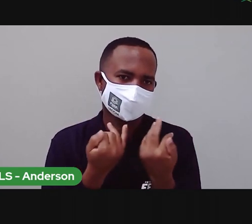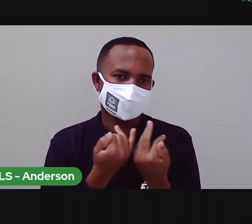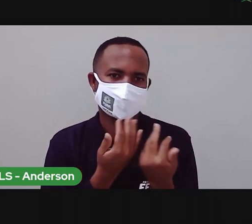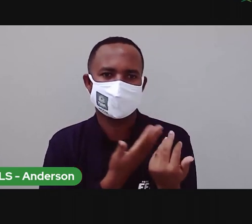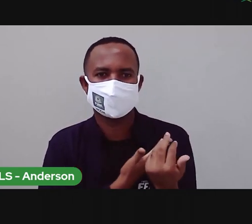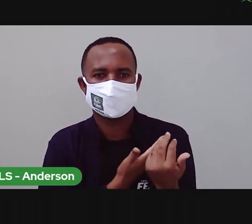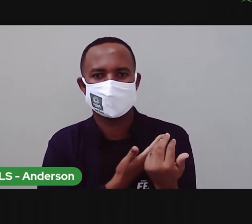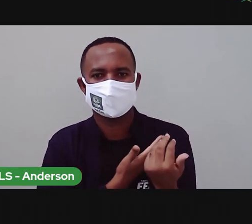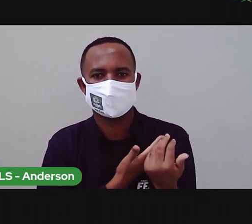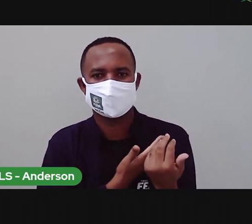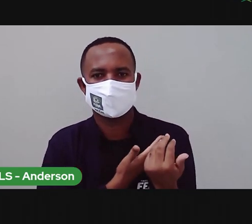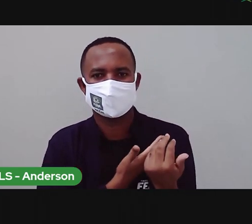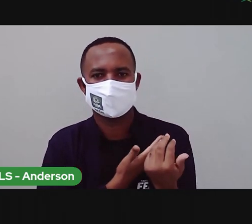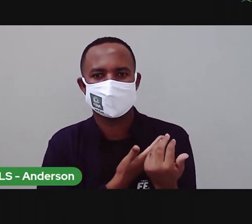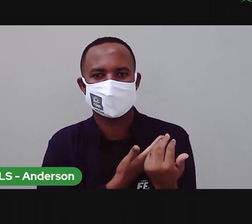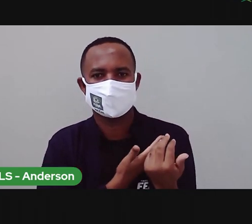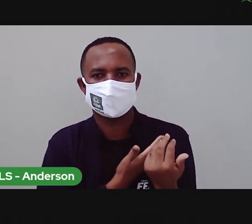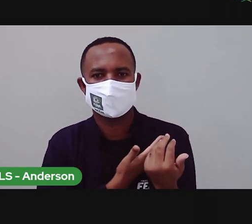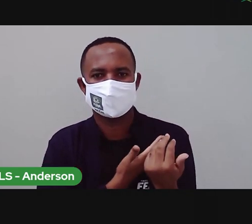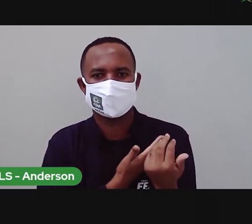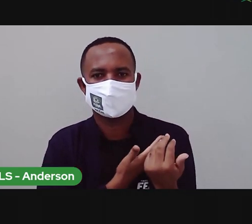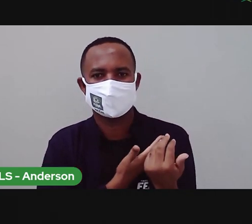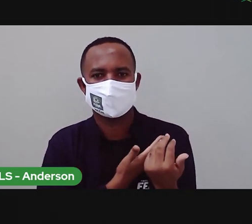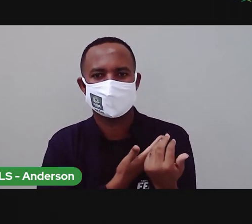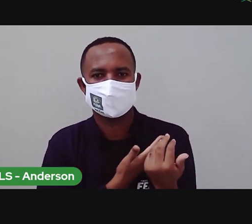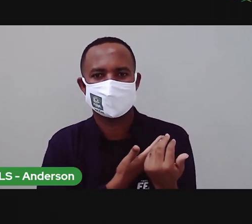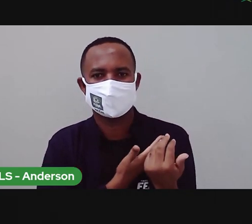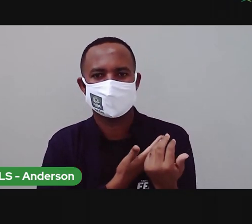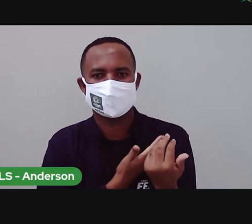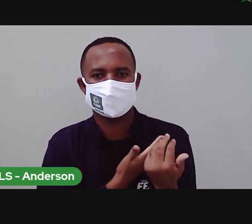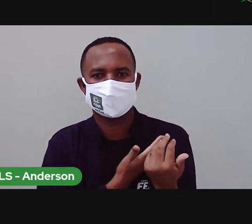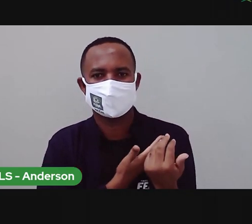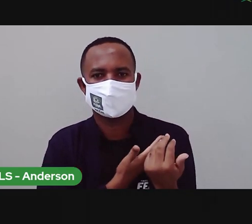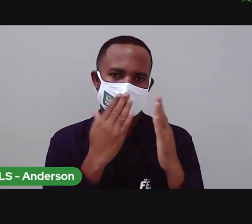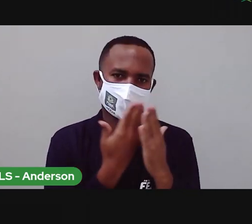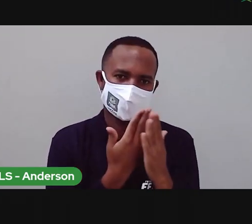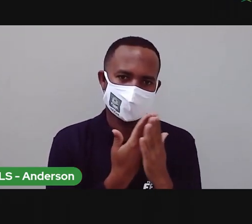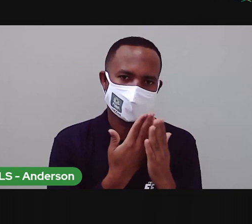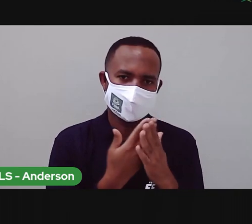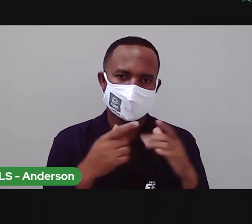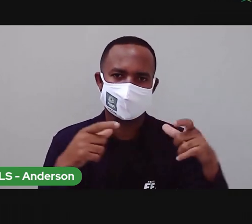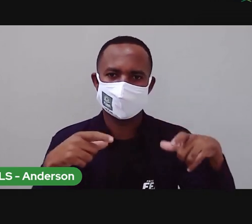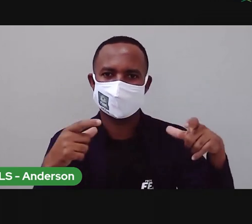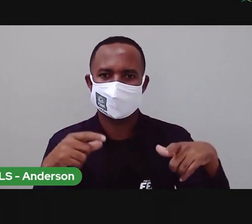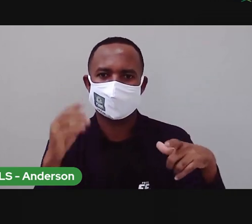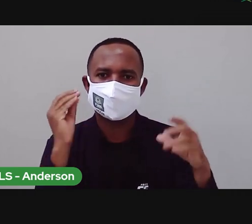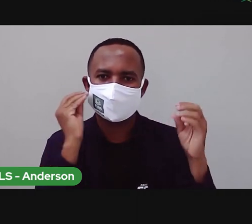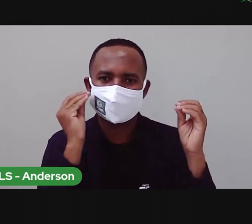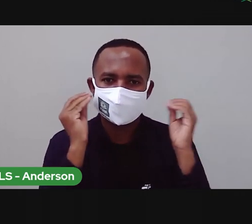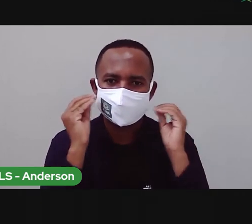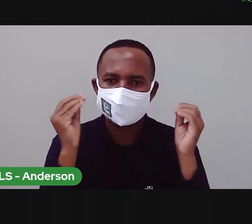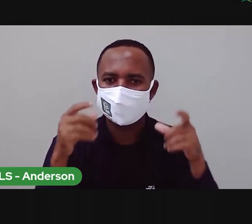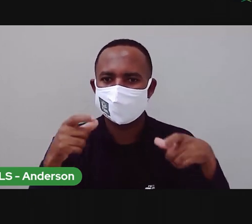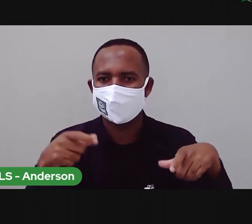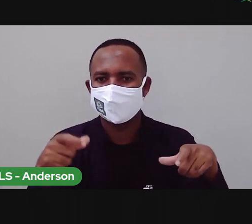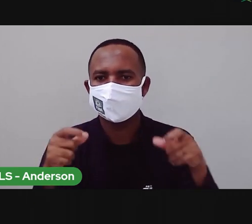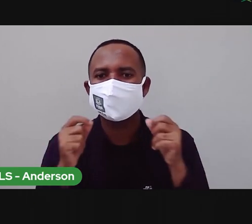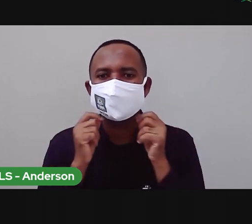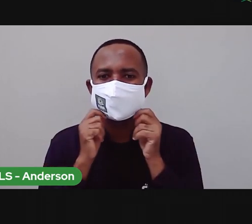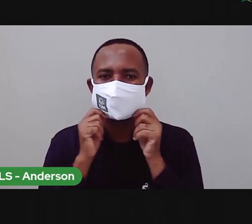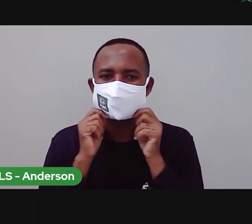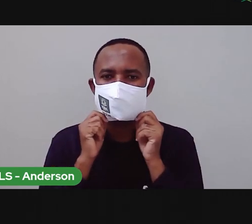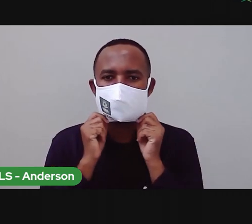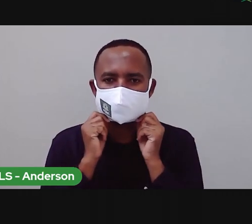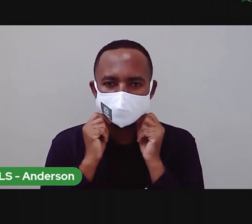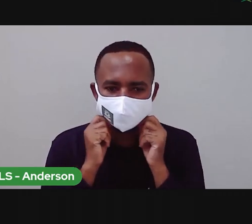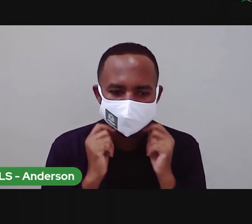alguém que tem o perfil aqui no YouTube. Coloca o nome de vocês e coloca em escola para a estar mandando beijo. Tá? E já que o slide não